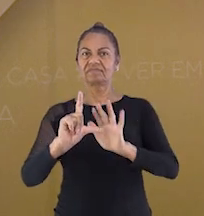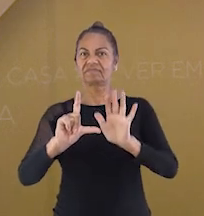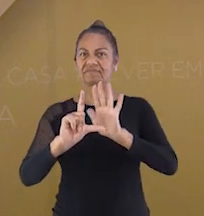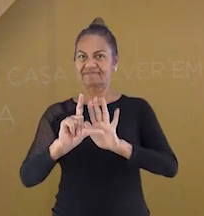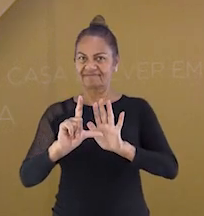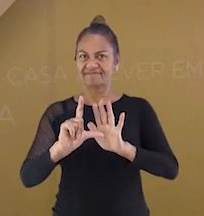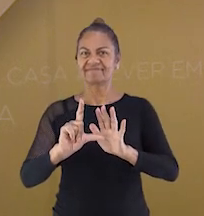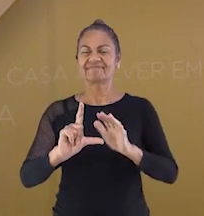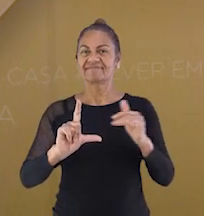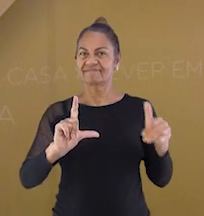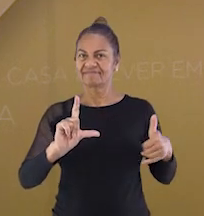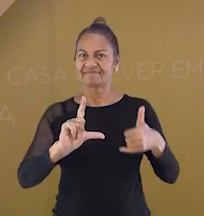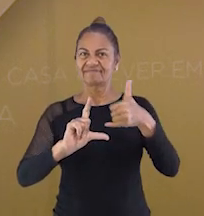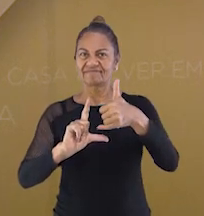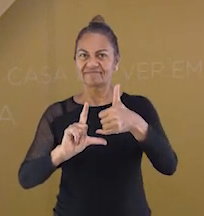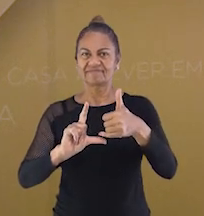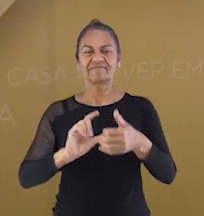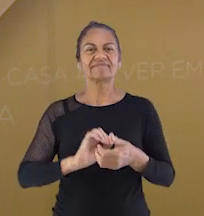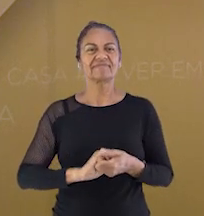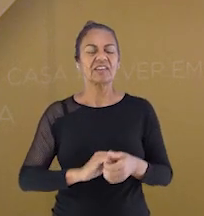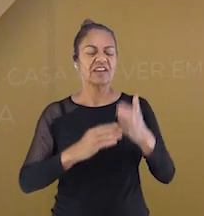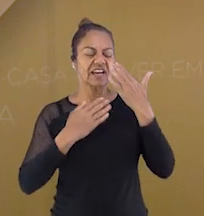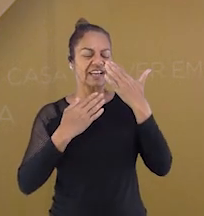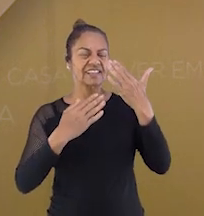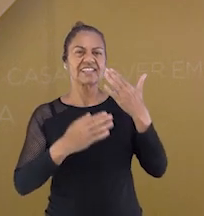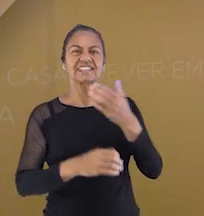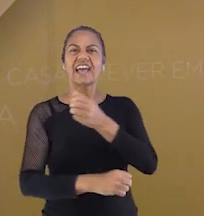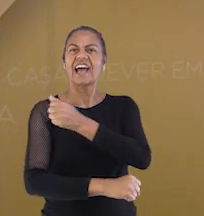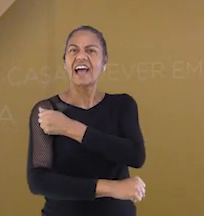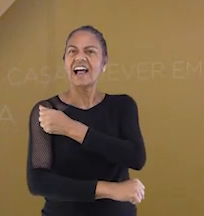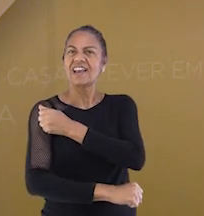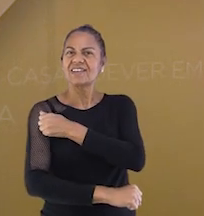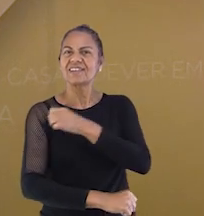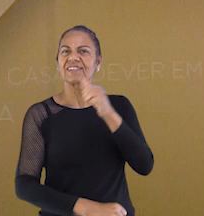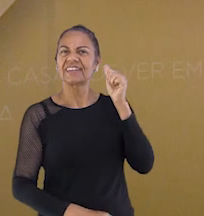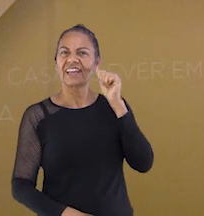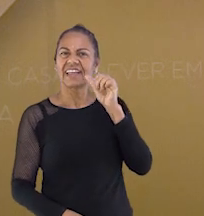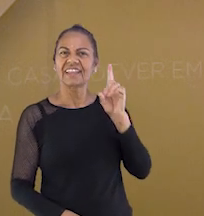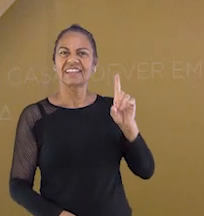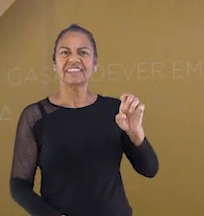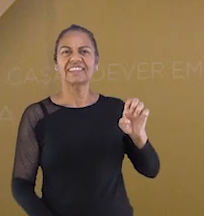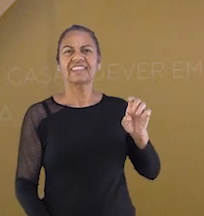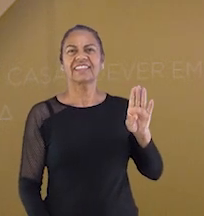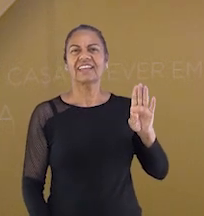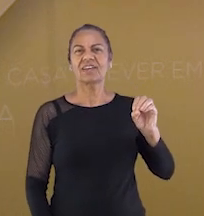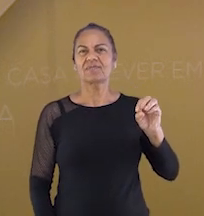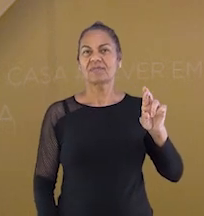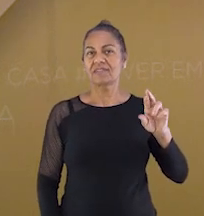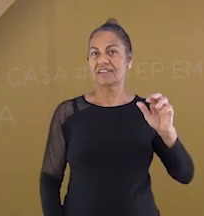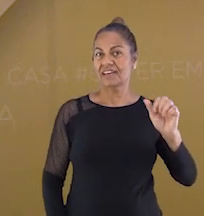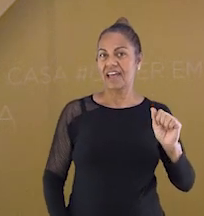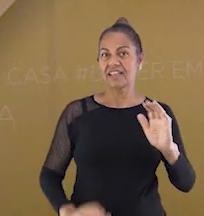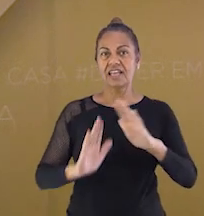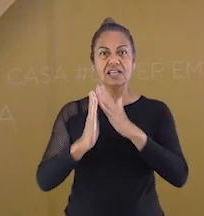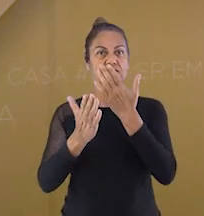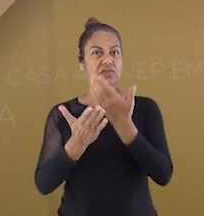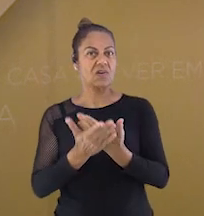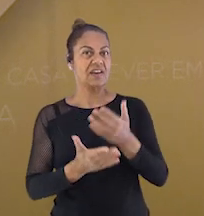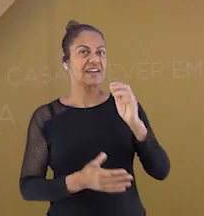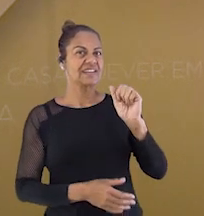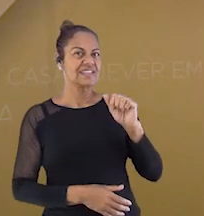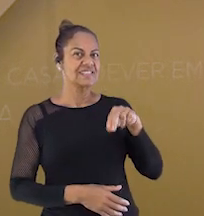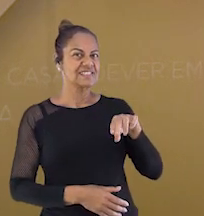Eu quero agradecer novamente a aluna Débora Vasconcelos, da MF Antônio